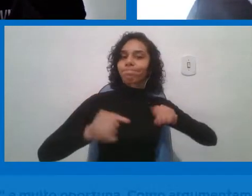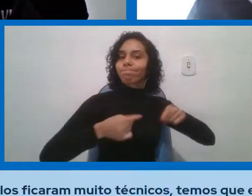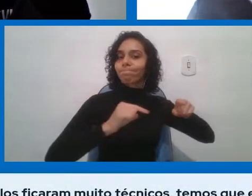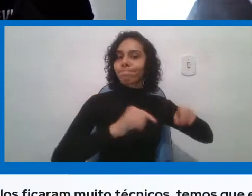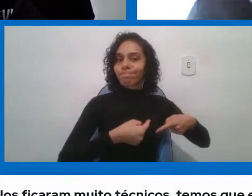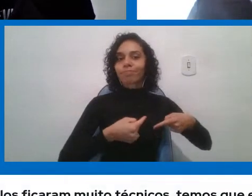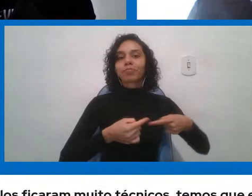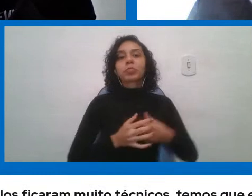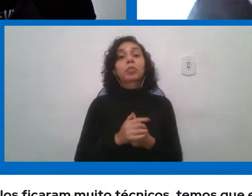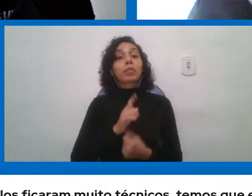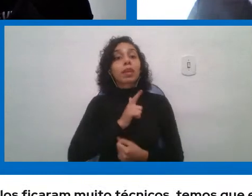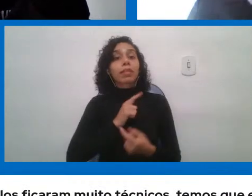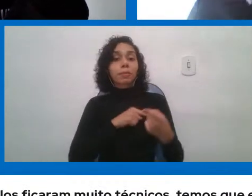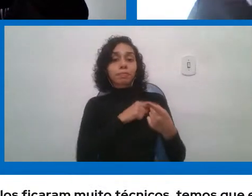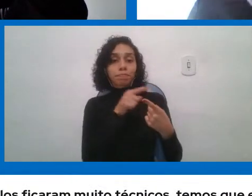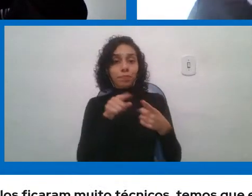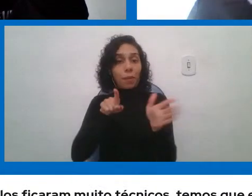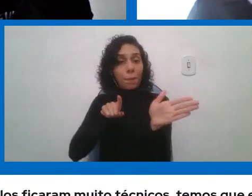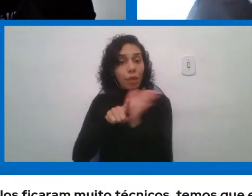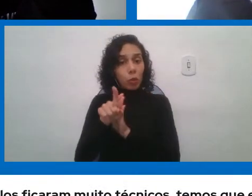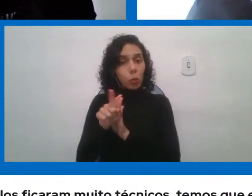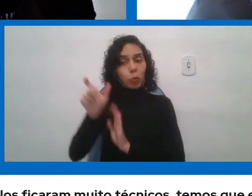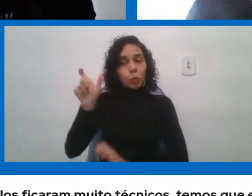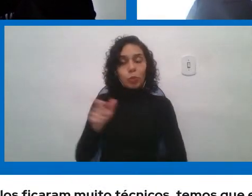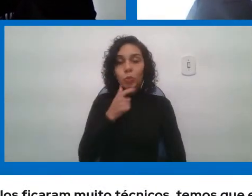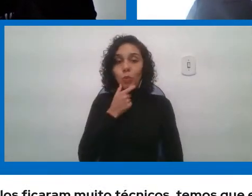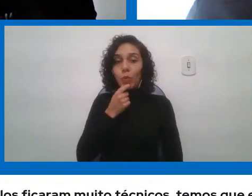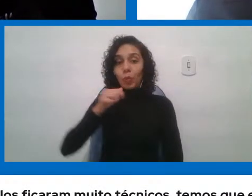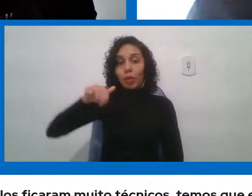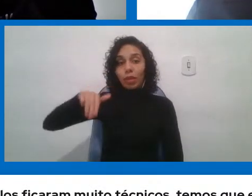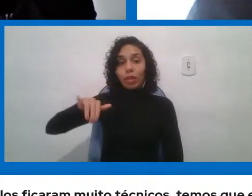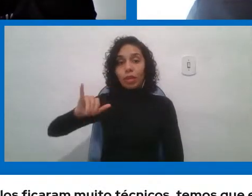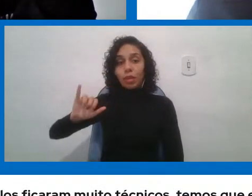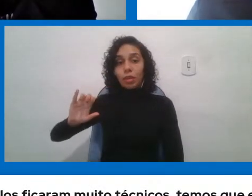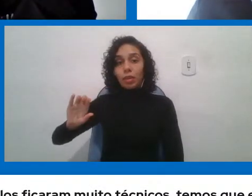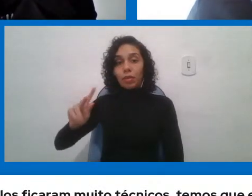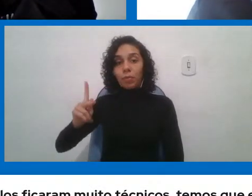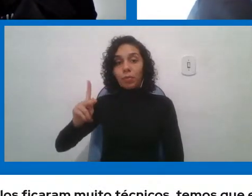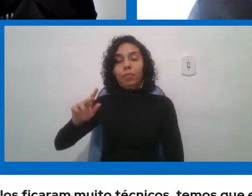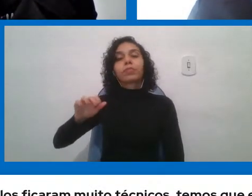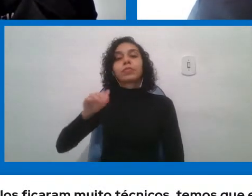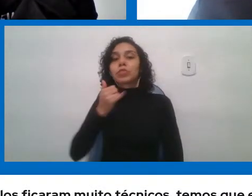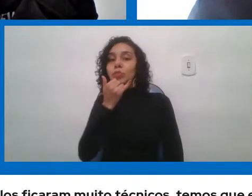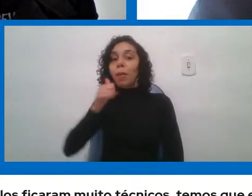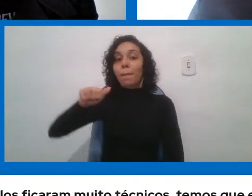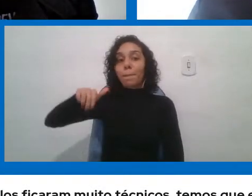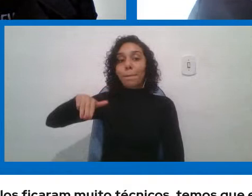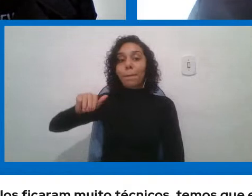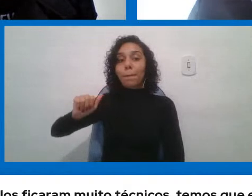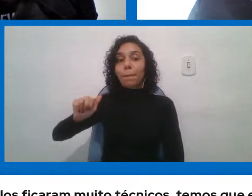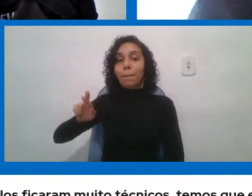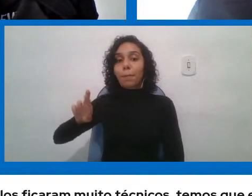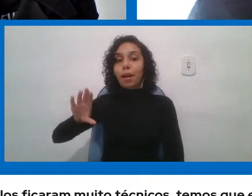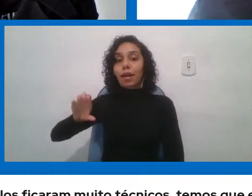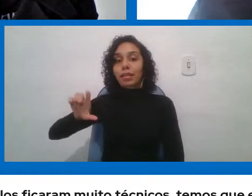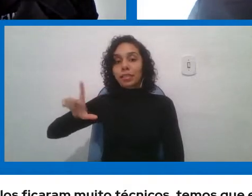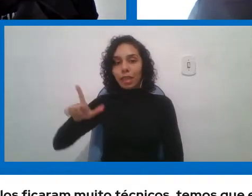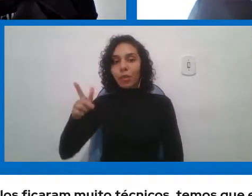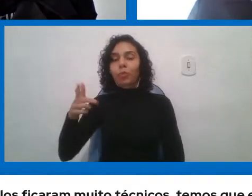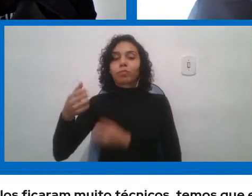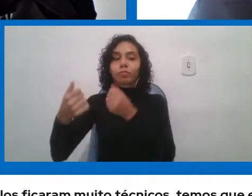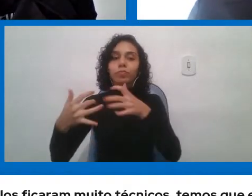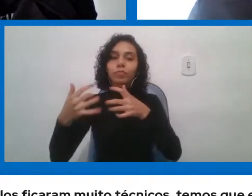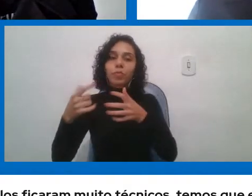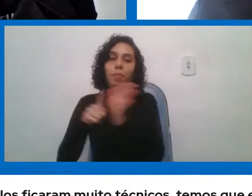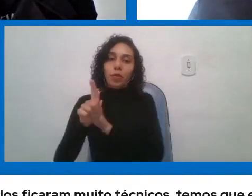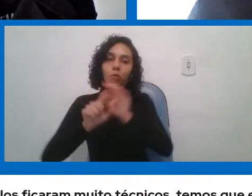do Michel que eu vou fazer tá que do Marcel perdão ele diz assim vivemos numa sociedade que nem sempre é